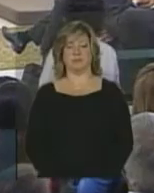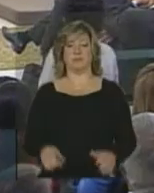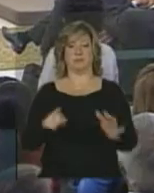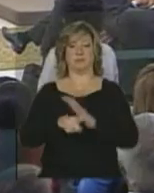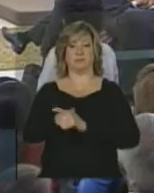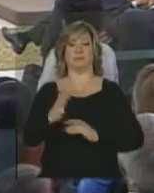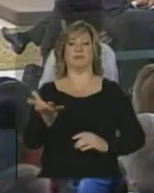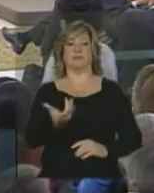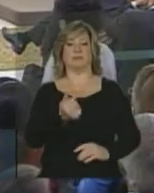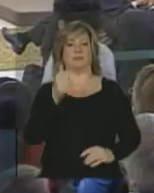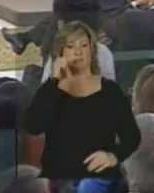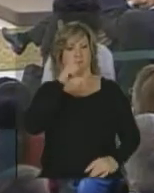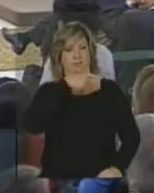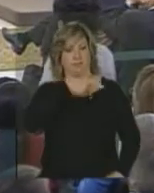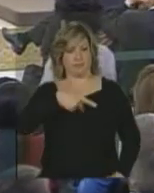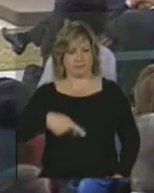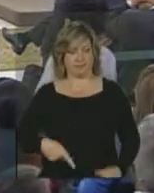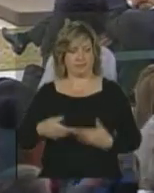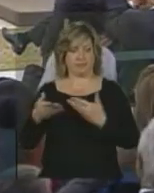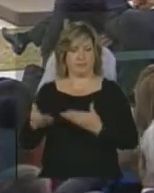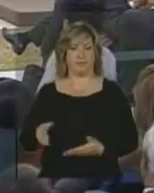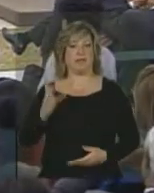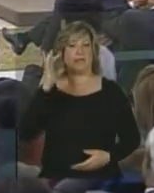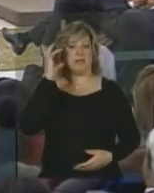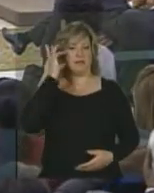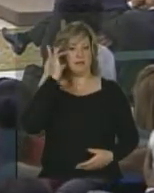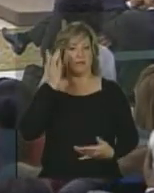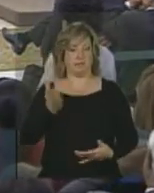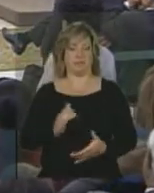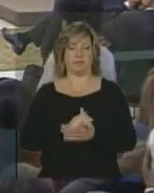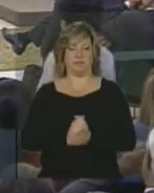excelentíssima presidenta da República Federativa do Brasil,